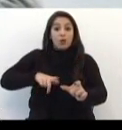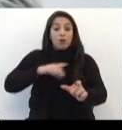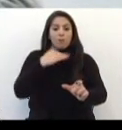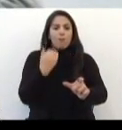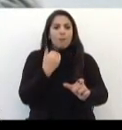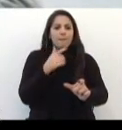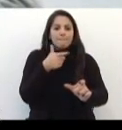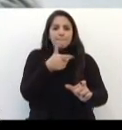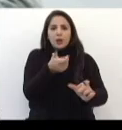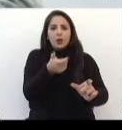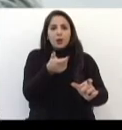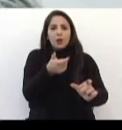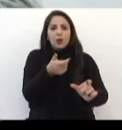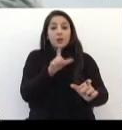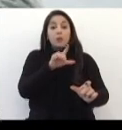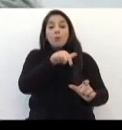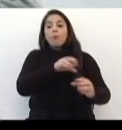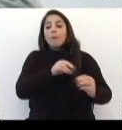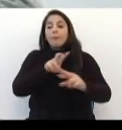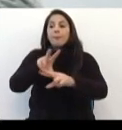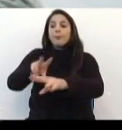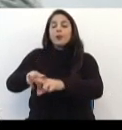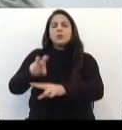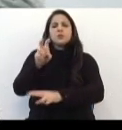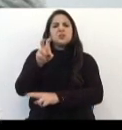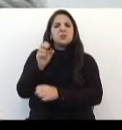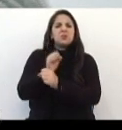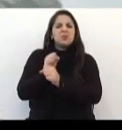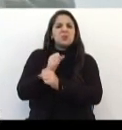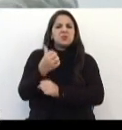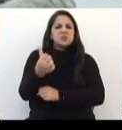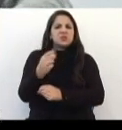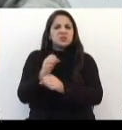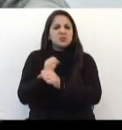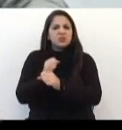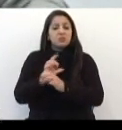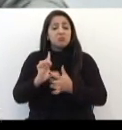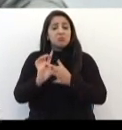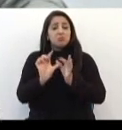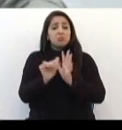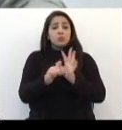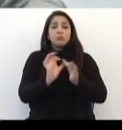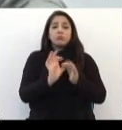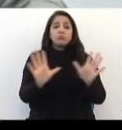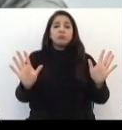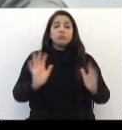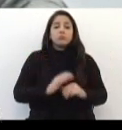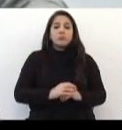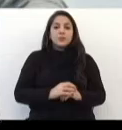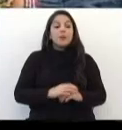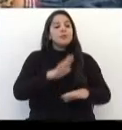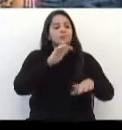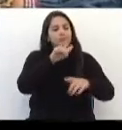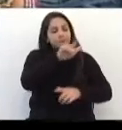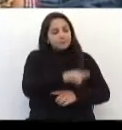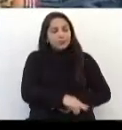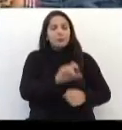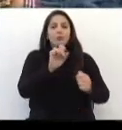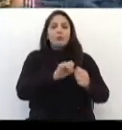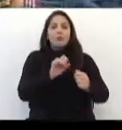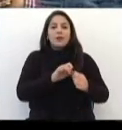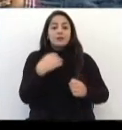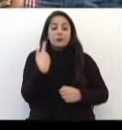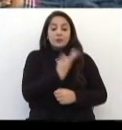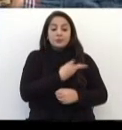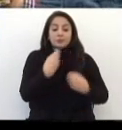prisão De cadeia E saem Vão cometer mais Tirar mais vidas De pessoas Trabalhadoras Nós temos que mudar